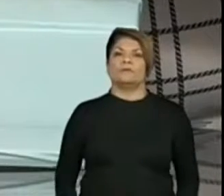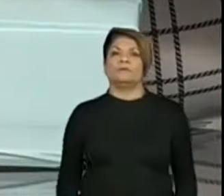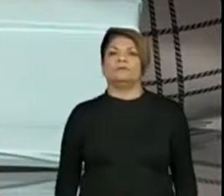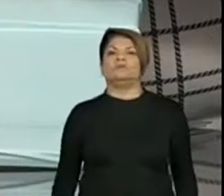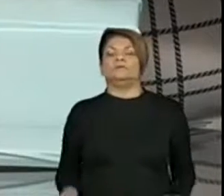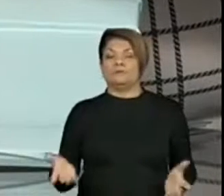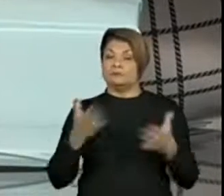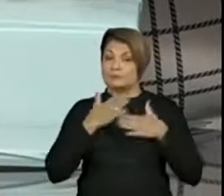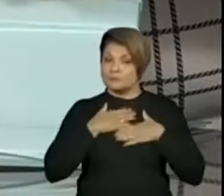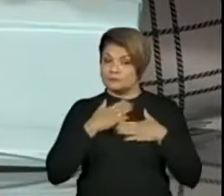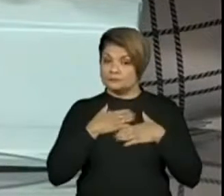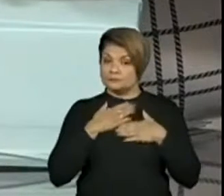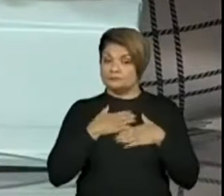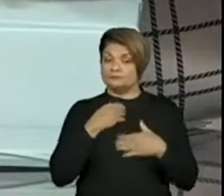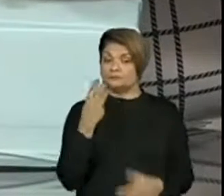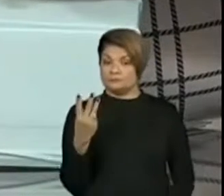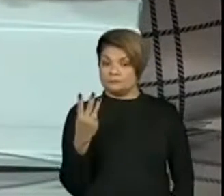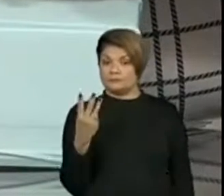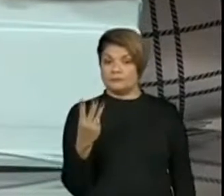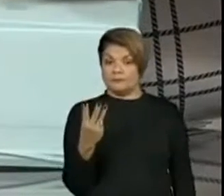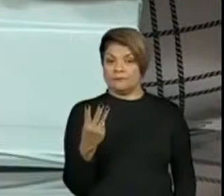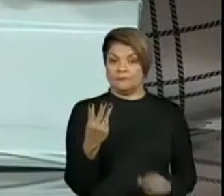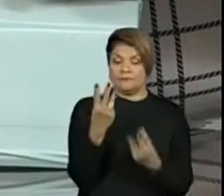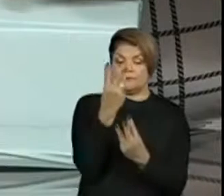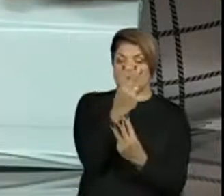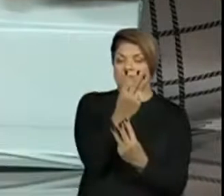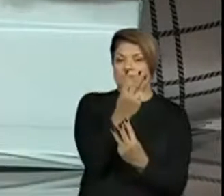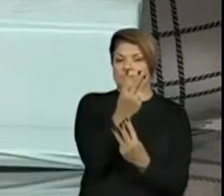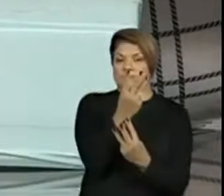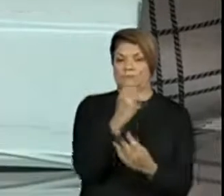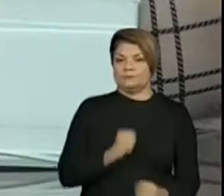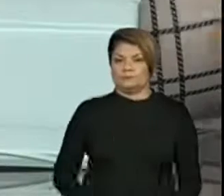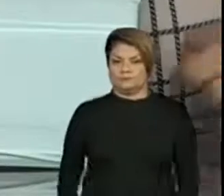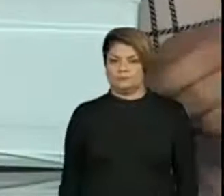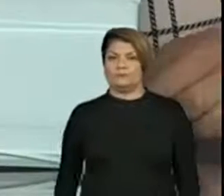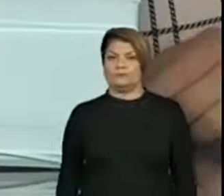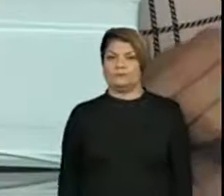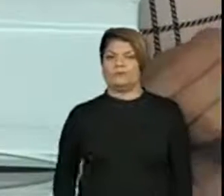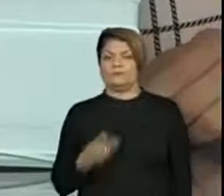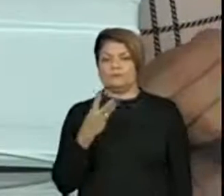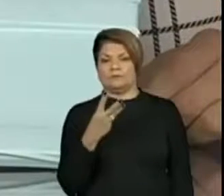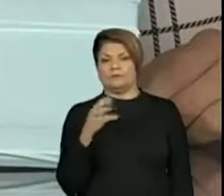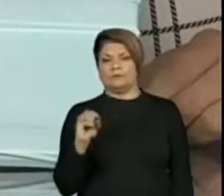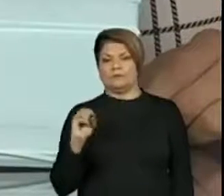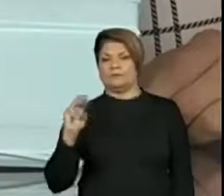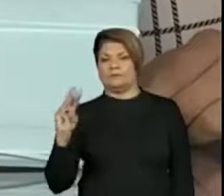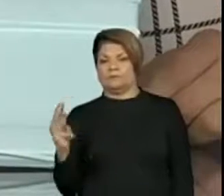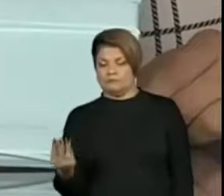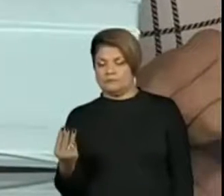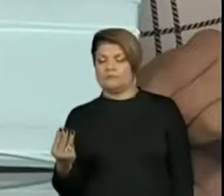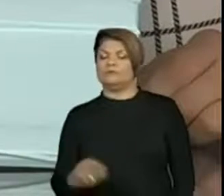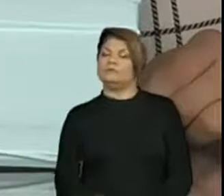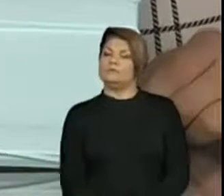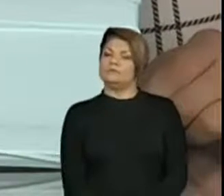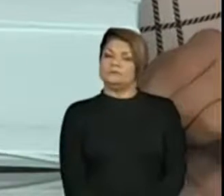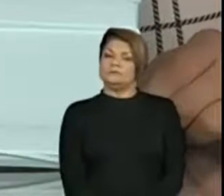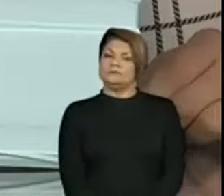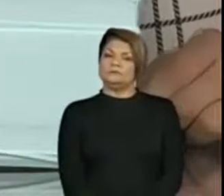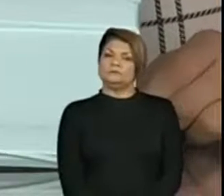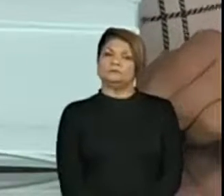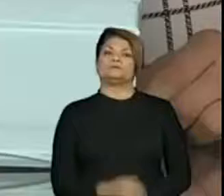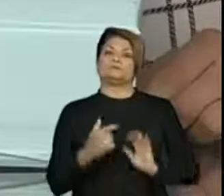meu 3 vai vir para a posição da unidade. E assim eu formo o meu 303,